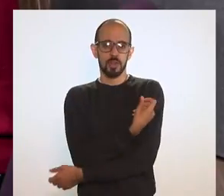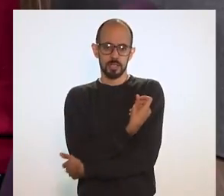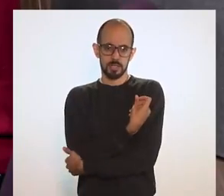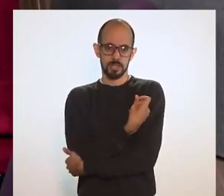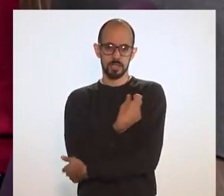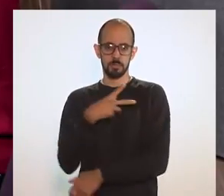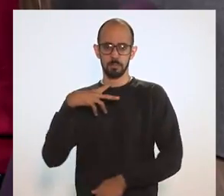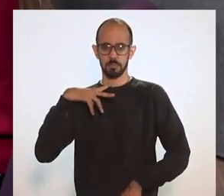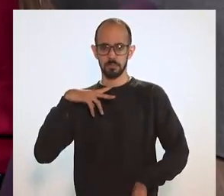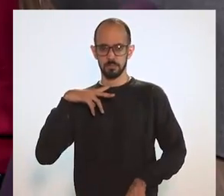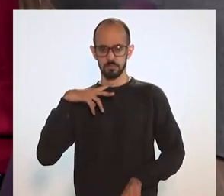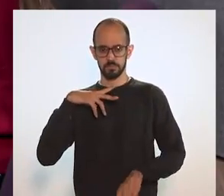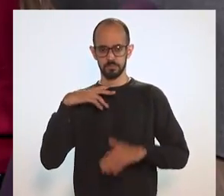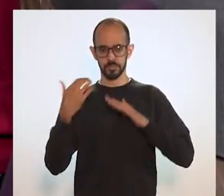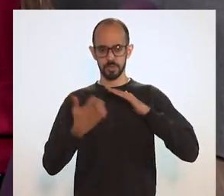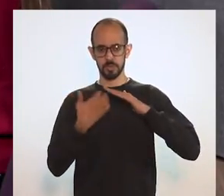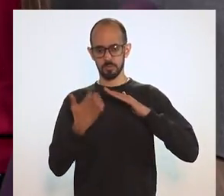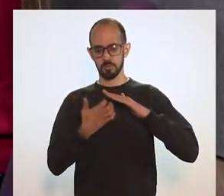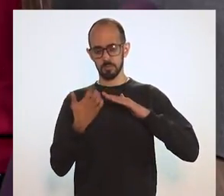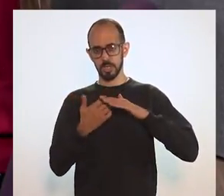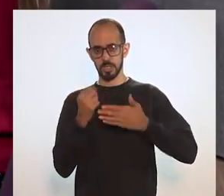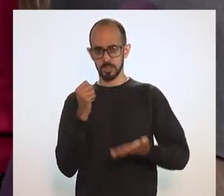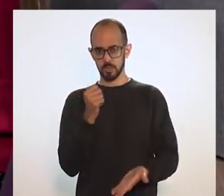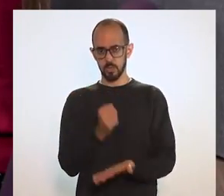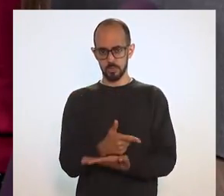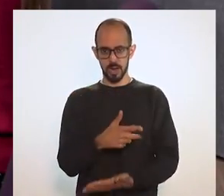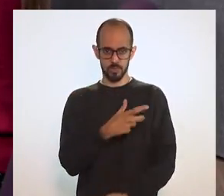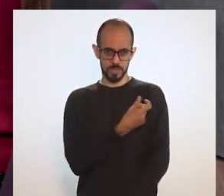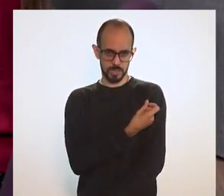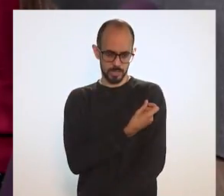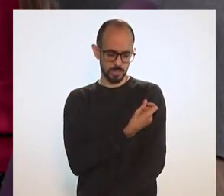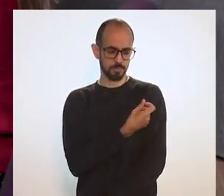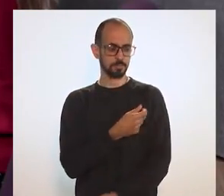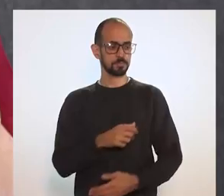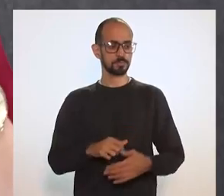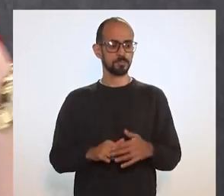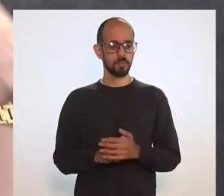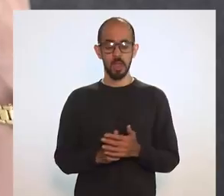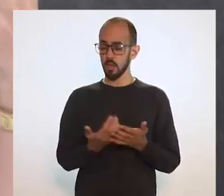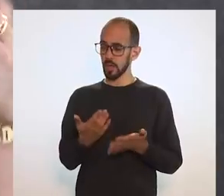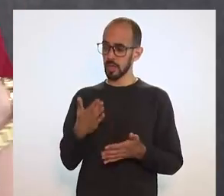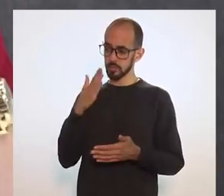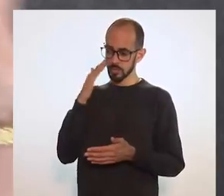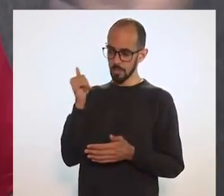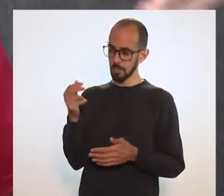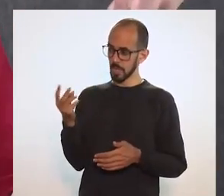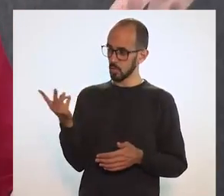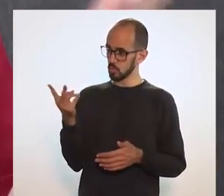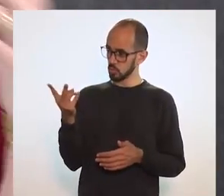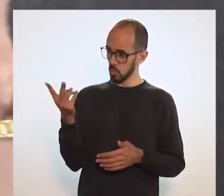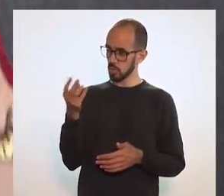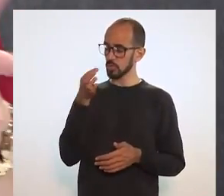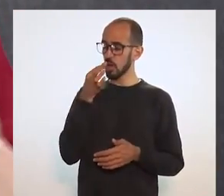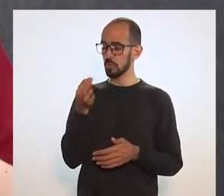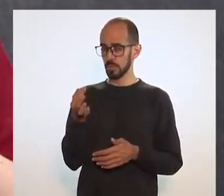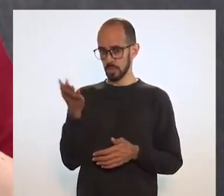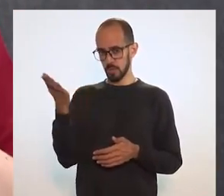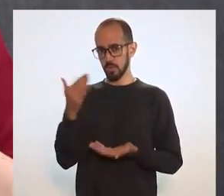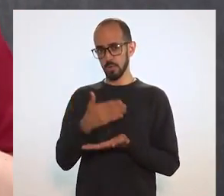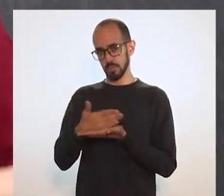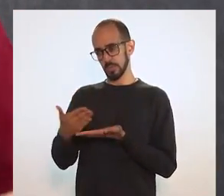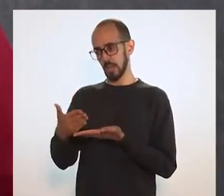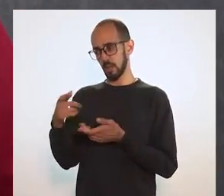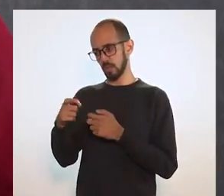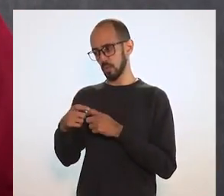vacinas pela iniciativa privada, né? Empresas comprando vacinas. Na verdade, eu quero ver a opinião dos dois, vou começar